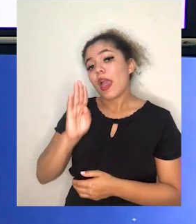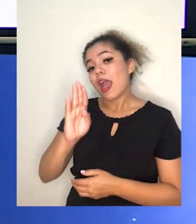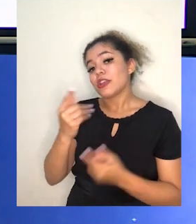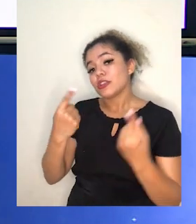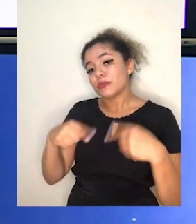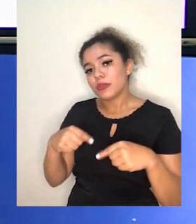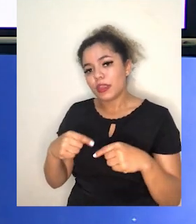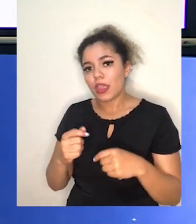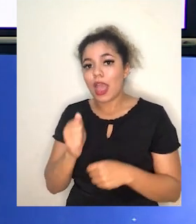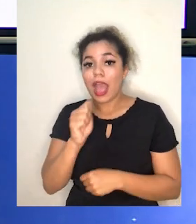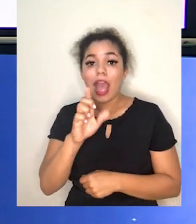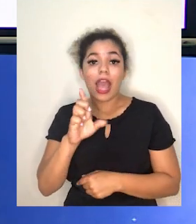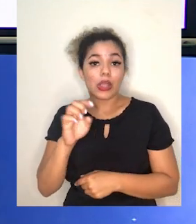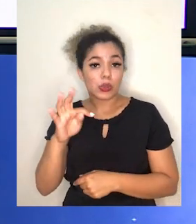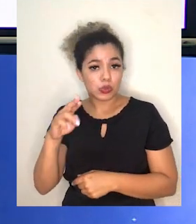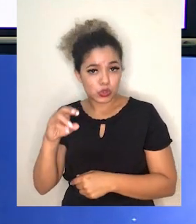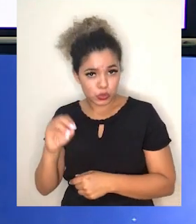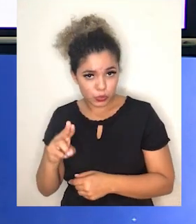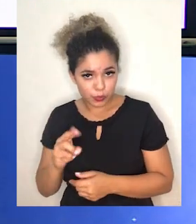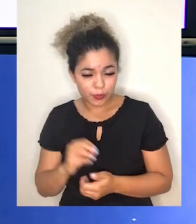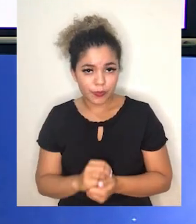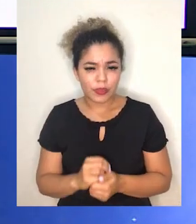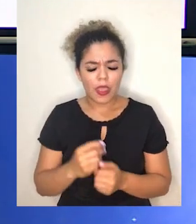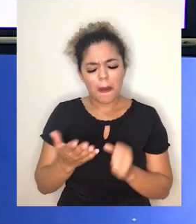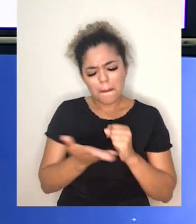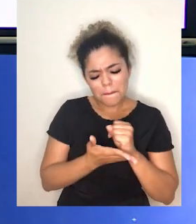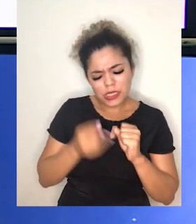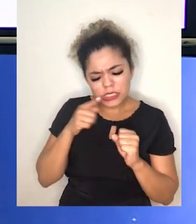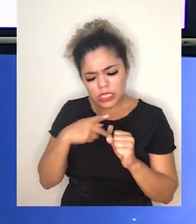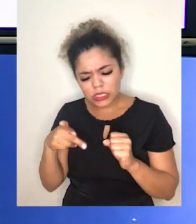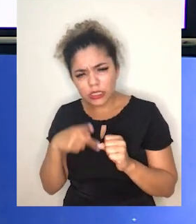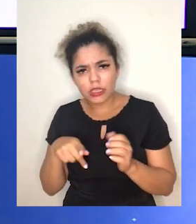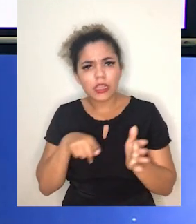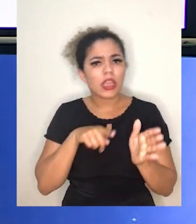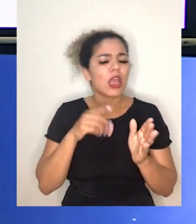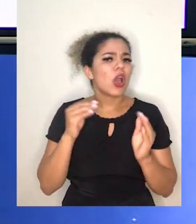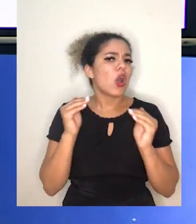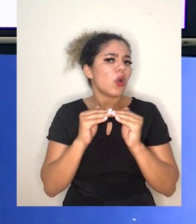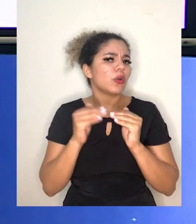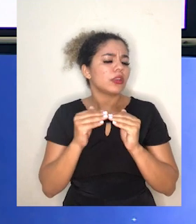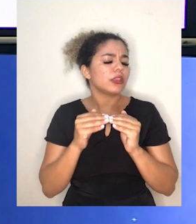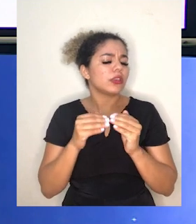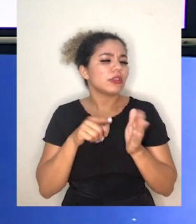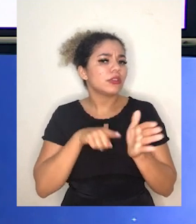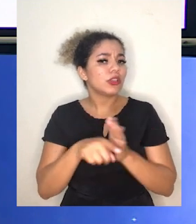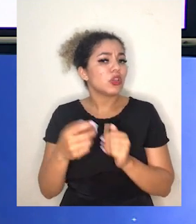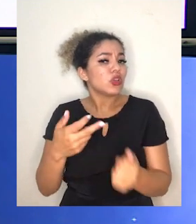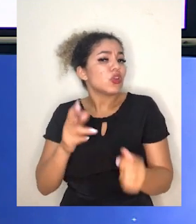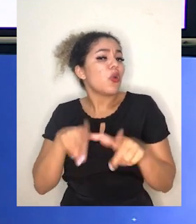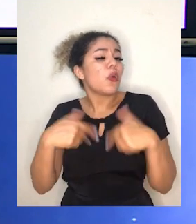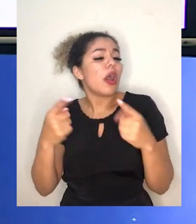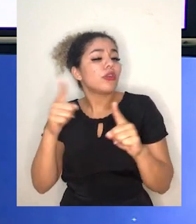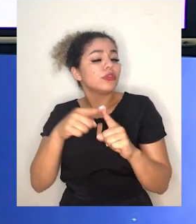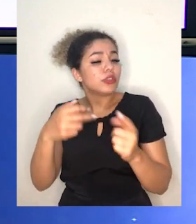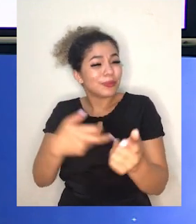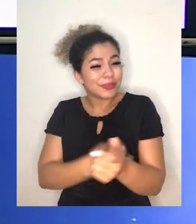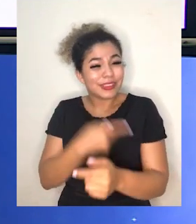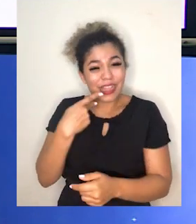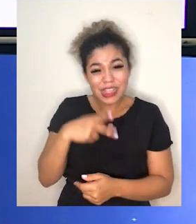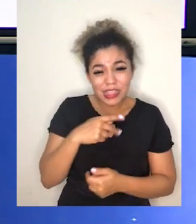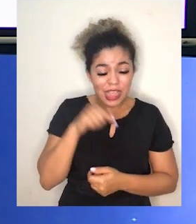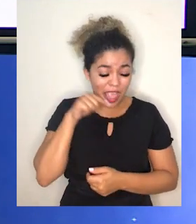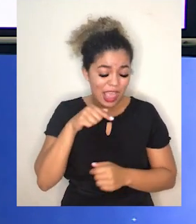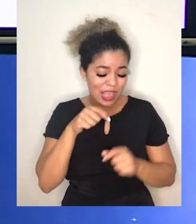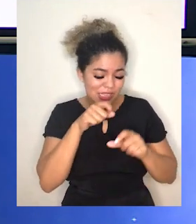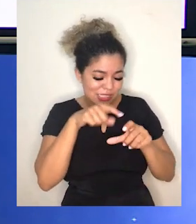soro anti-B, aglutinou. Baseando-se nesses dados, é possível concluir que o sangue é do tipo... Esse sangue